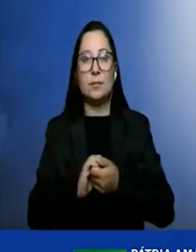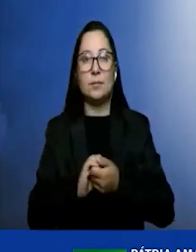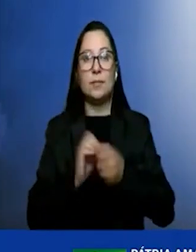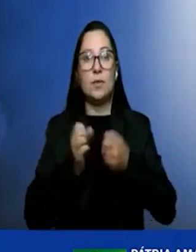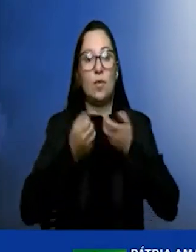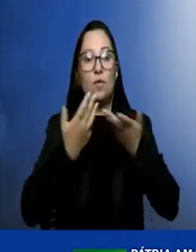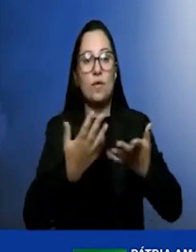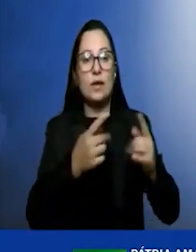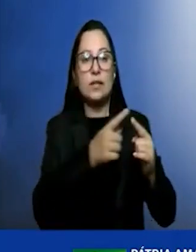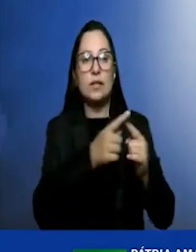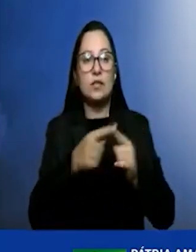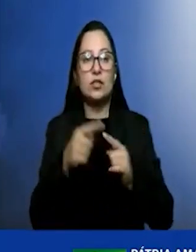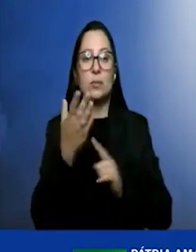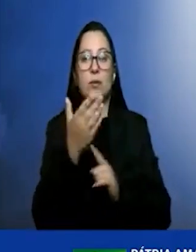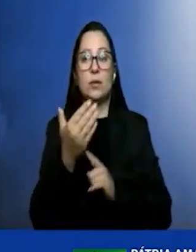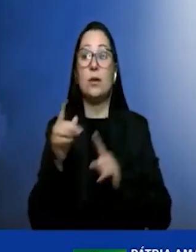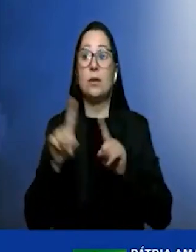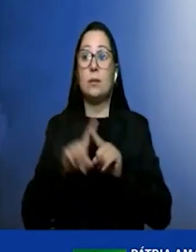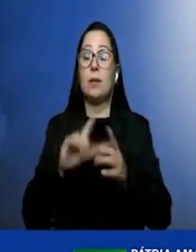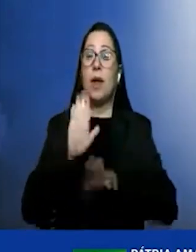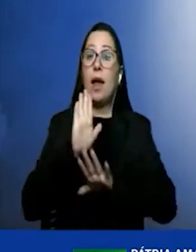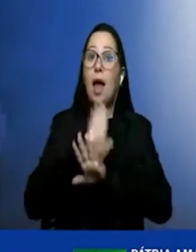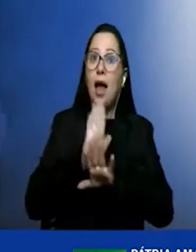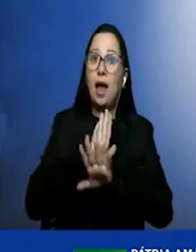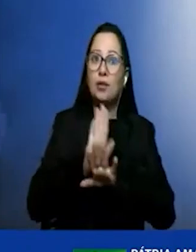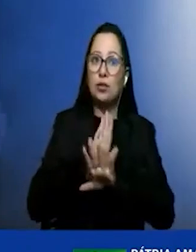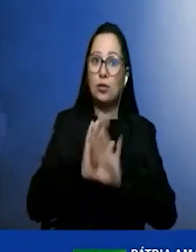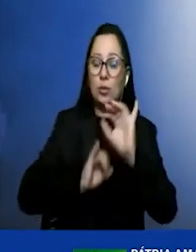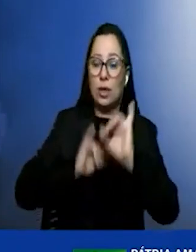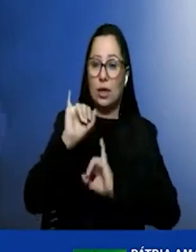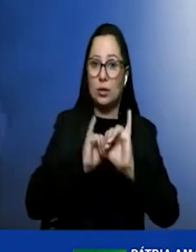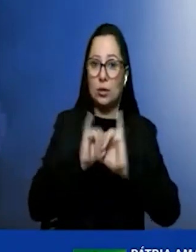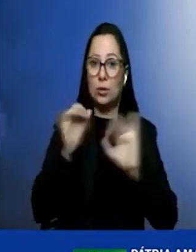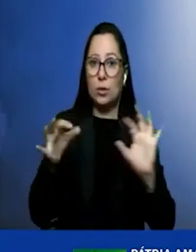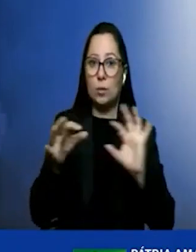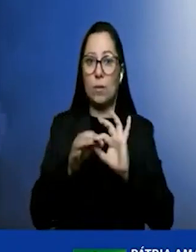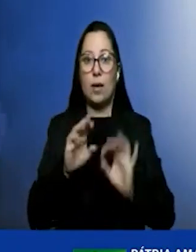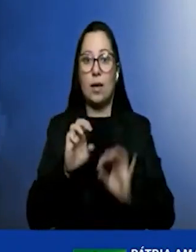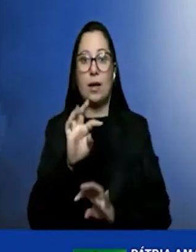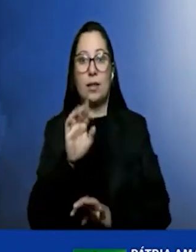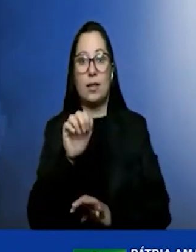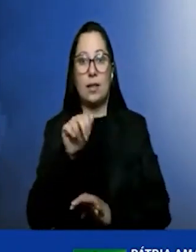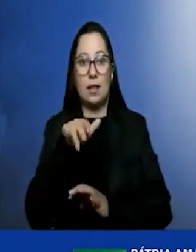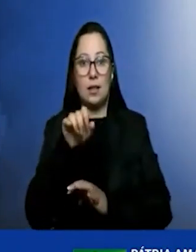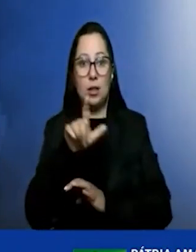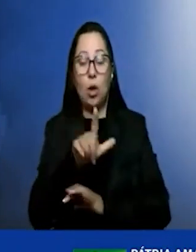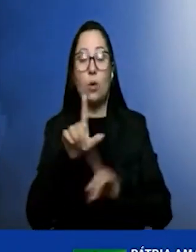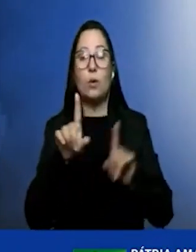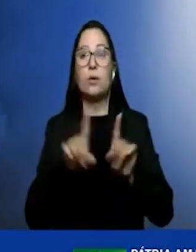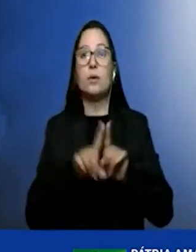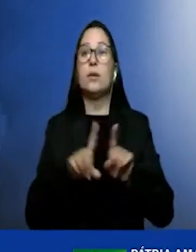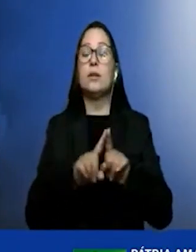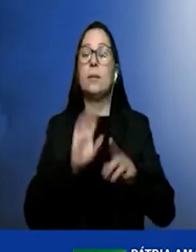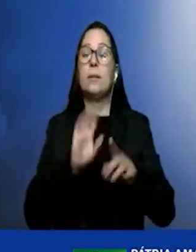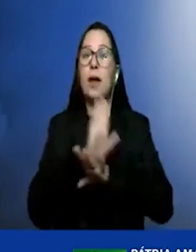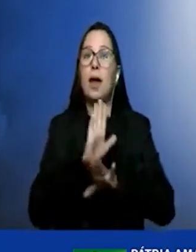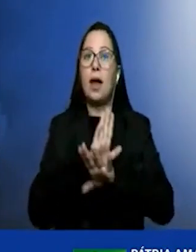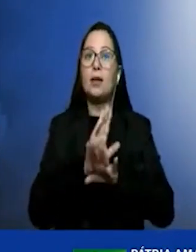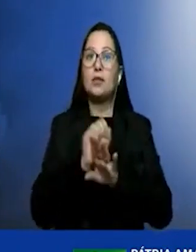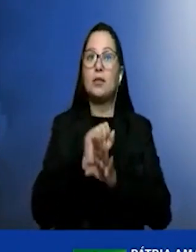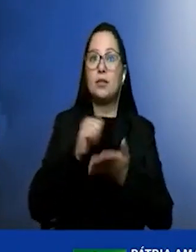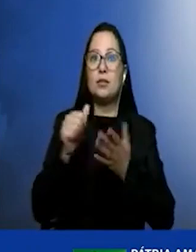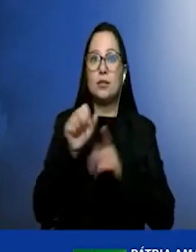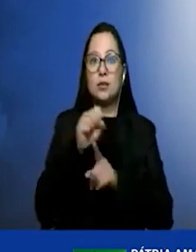tecnologia também contribui contra a indústria, que é a indústria do etanol, e contribui fundamentalmente com a agenda social e de meio ambiente, que nós temos